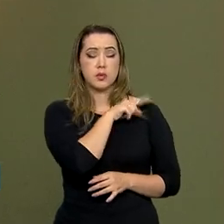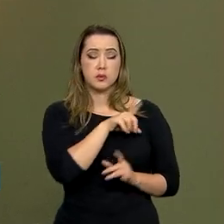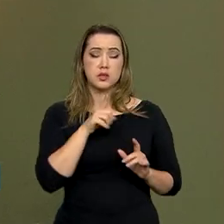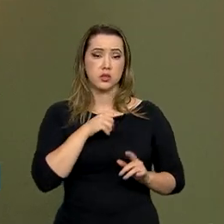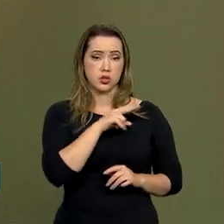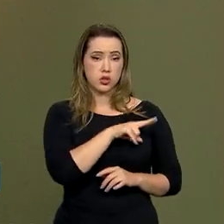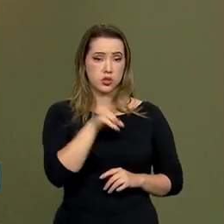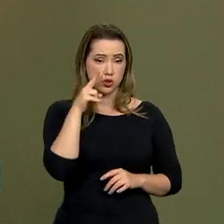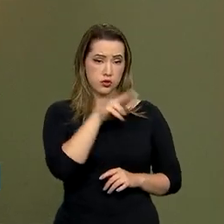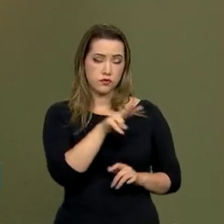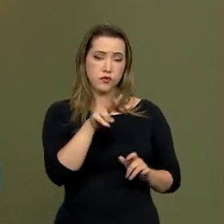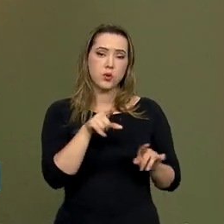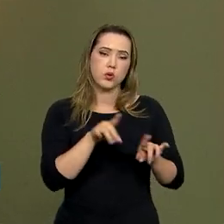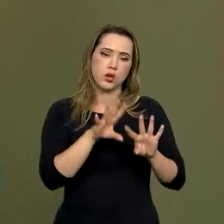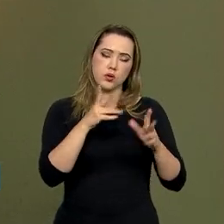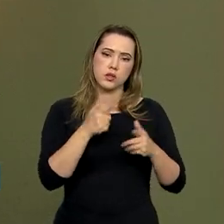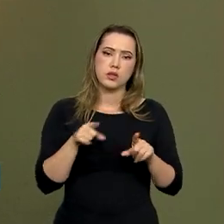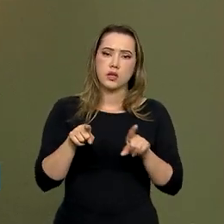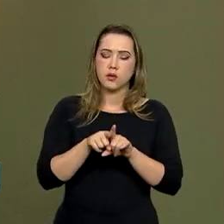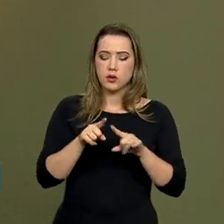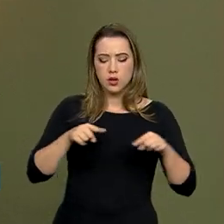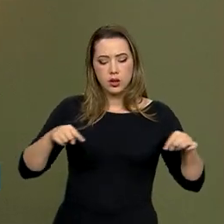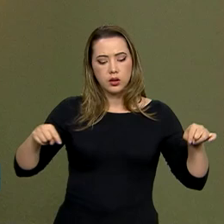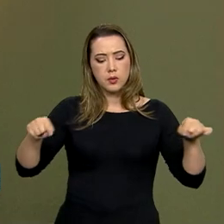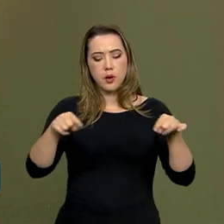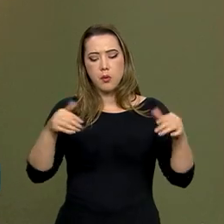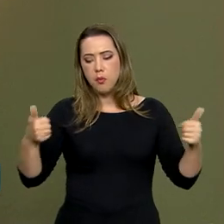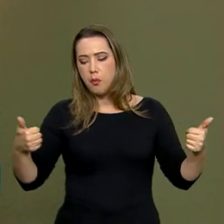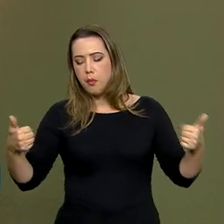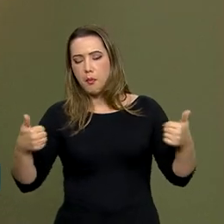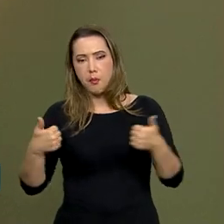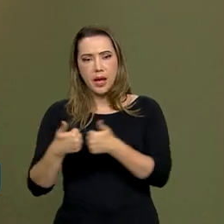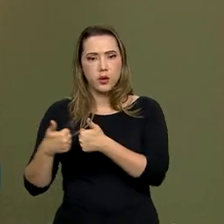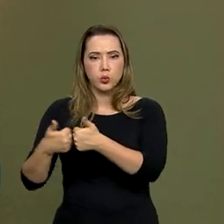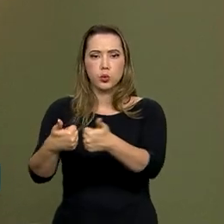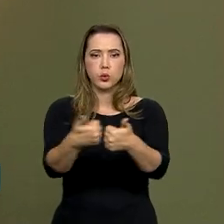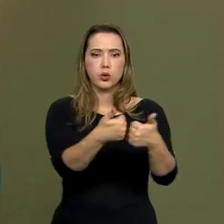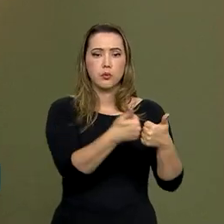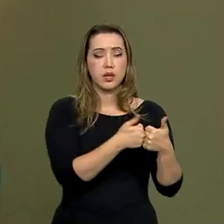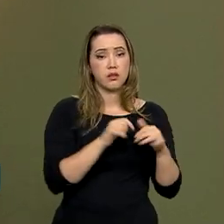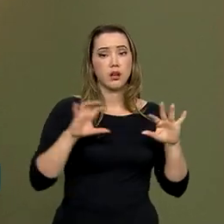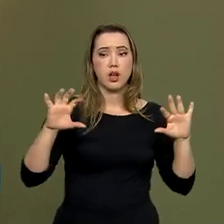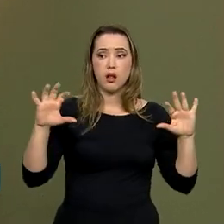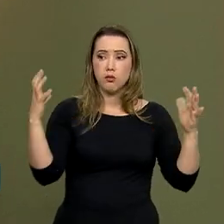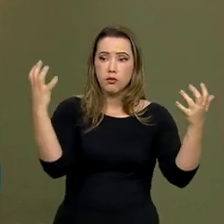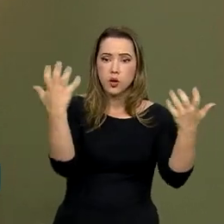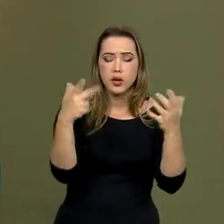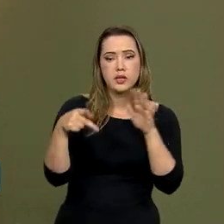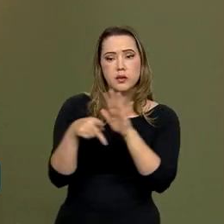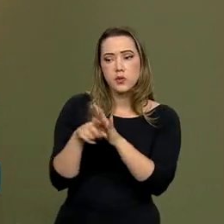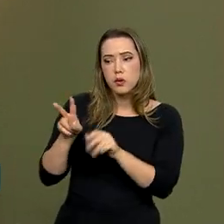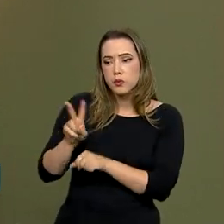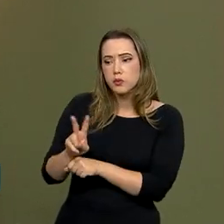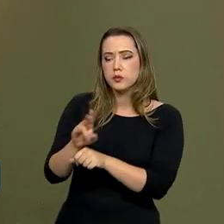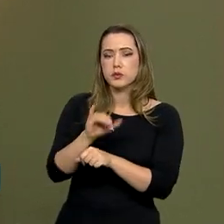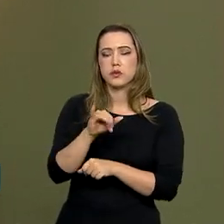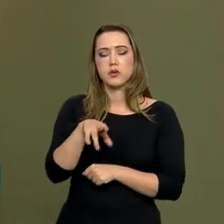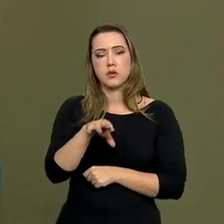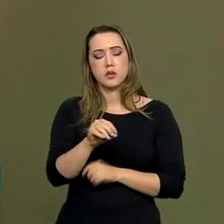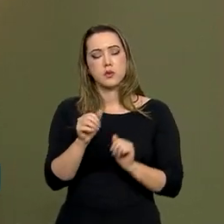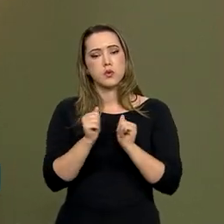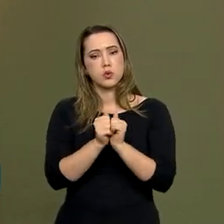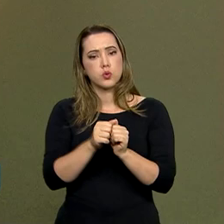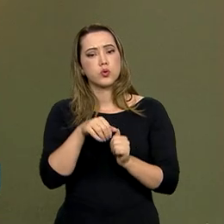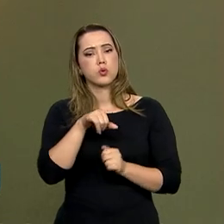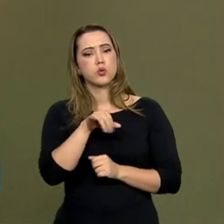há unidades de conservação, a floresta nacional, há um parque nacional. Então, também o ICMBio, junto com o IBAMA,